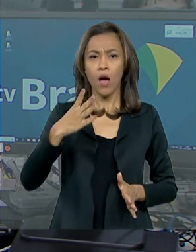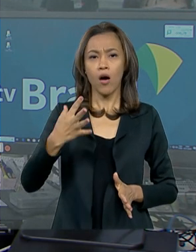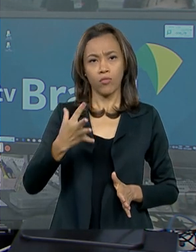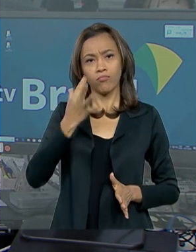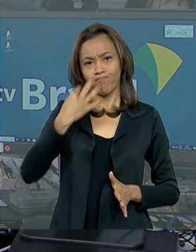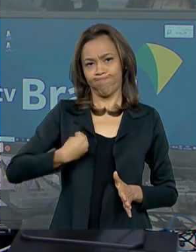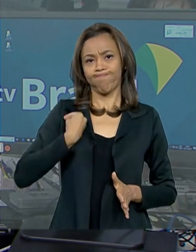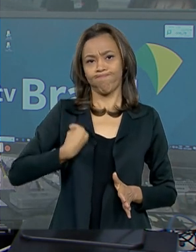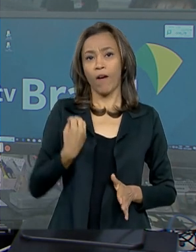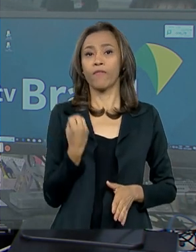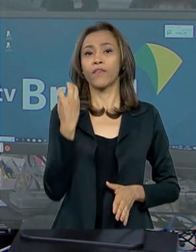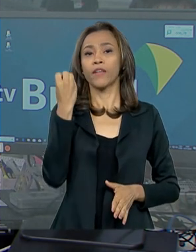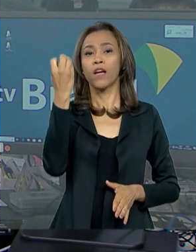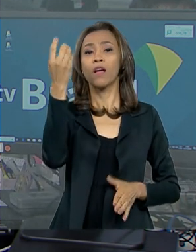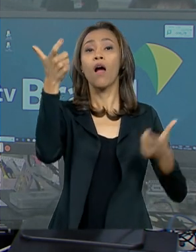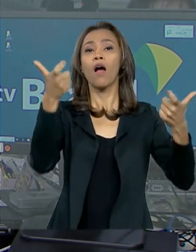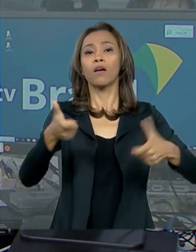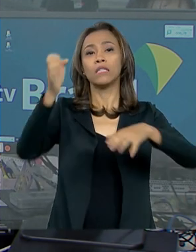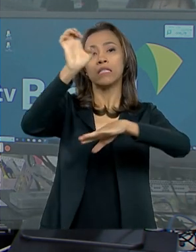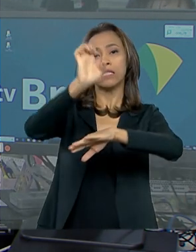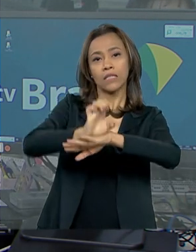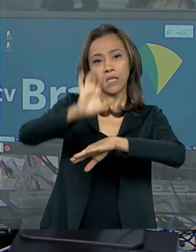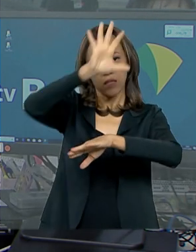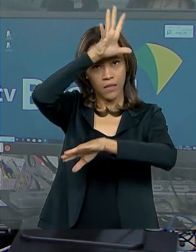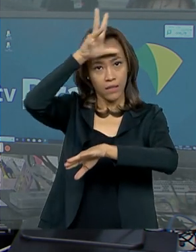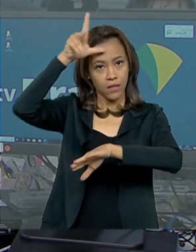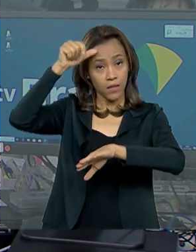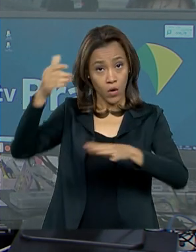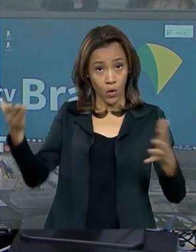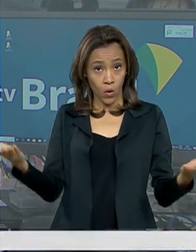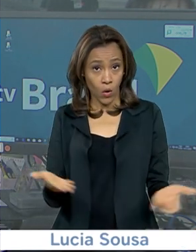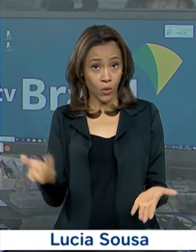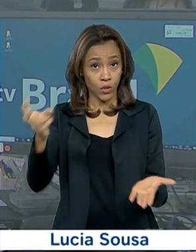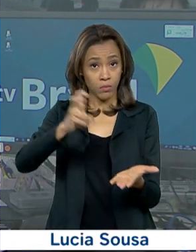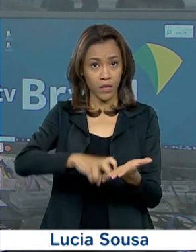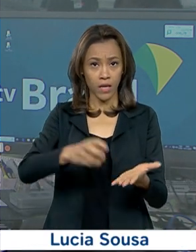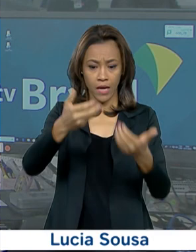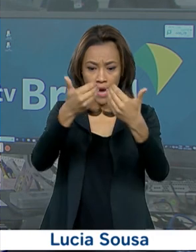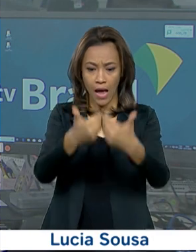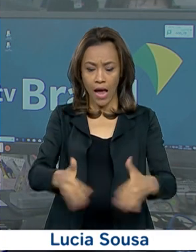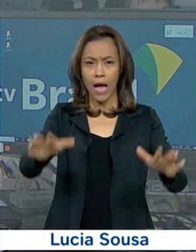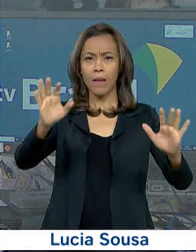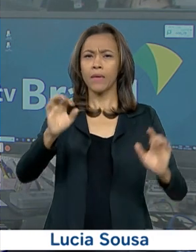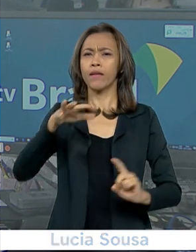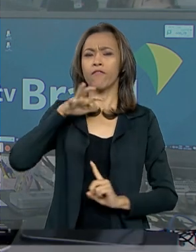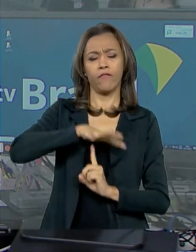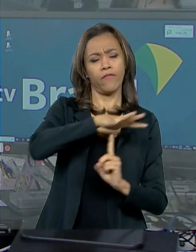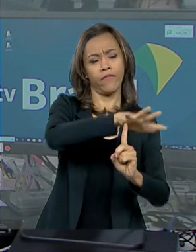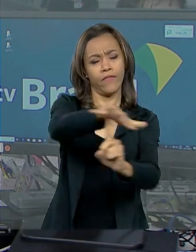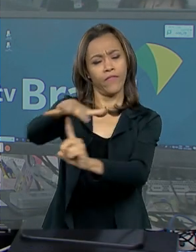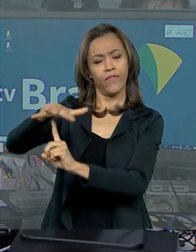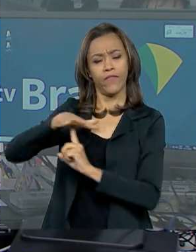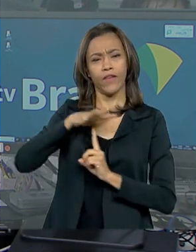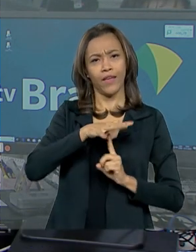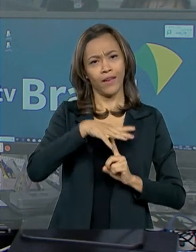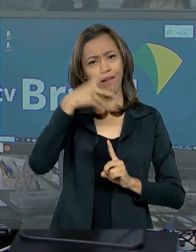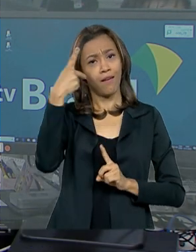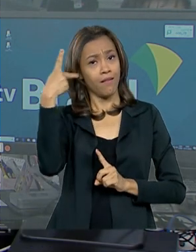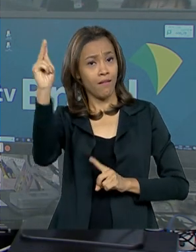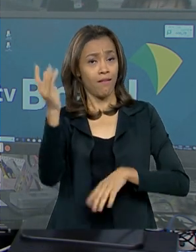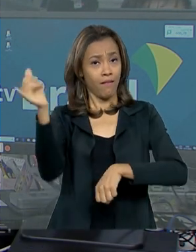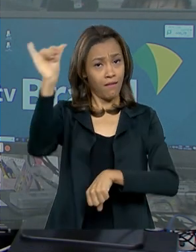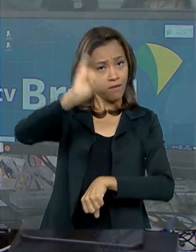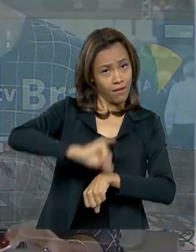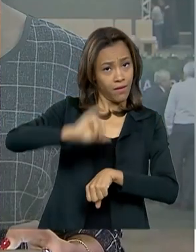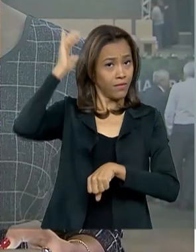oficial pela Amazônia. Agora, pela manhã, ele abre a primeira feira de sustentabilidade do Polo Industrial de Manaus. Vamos então